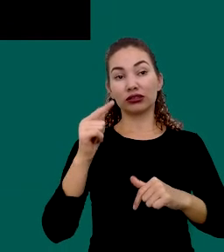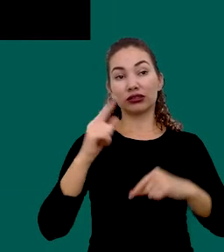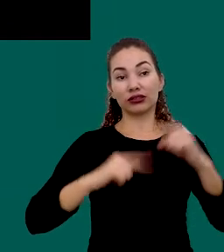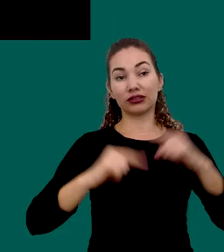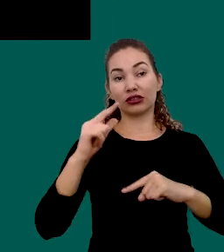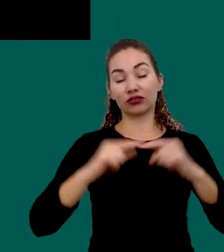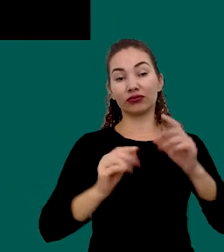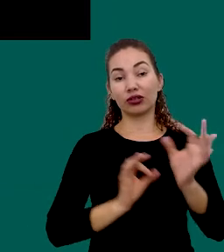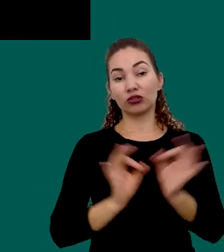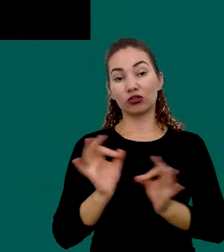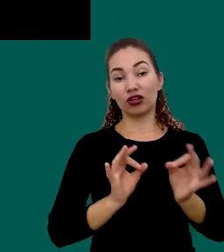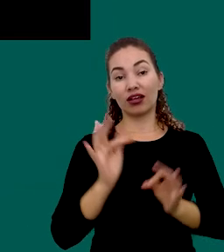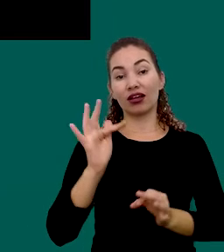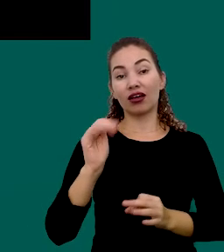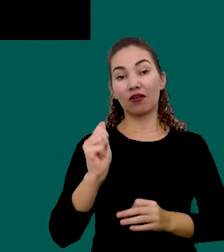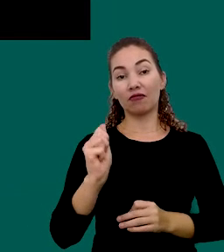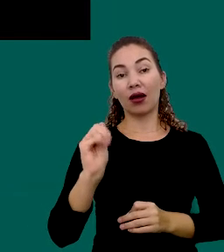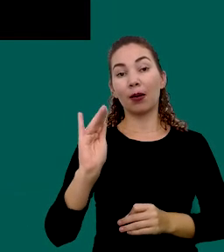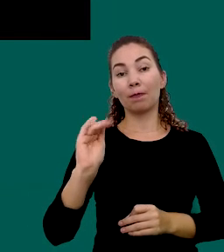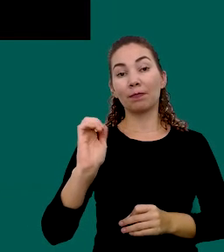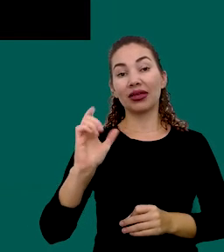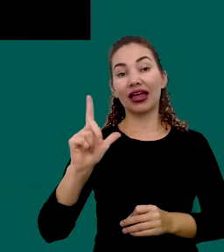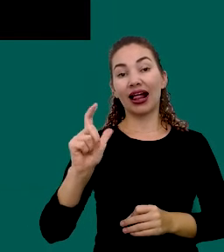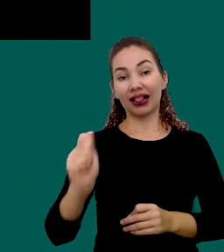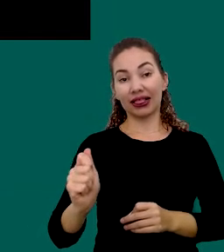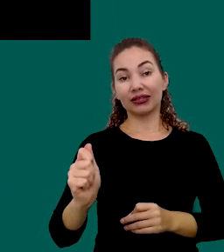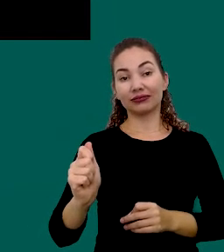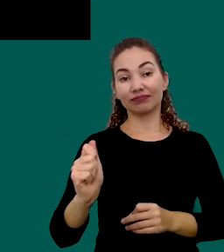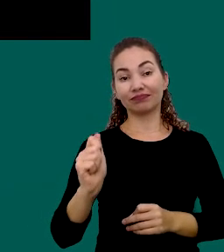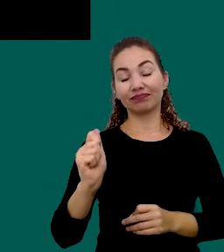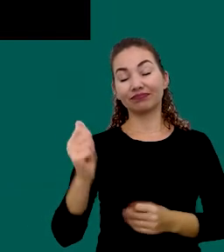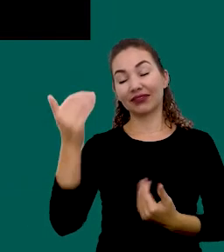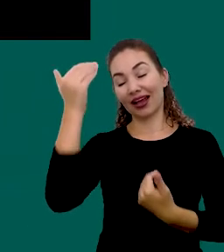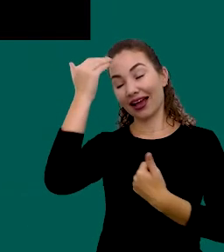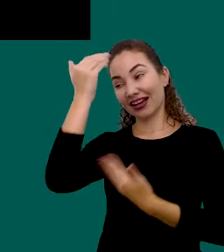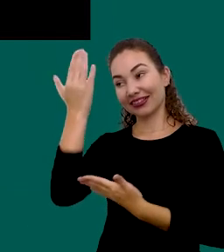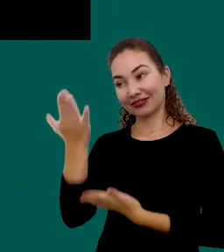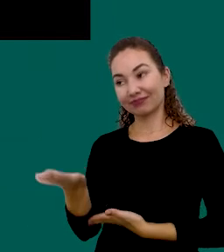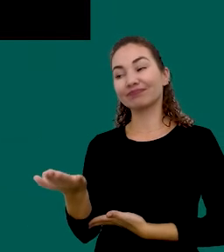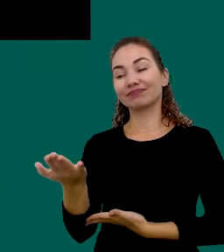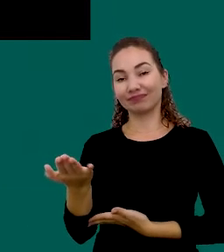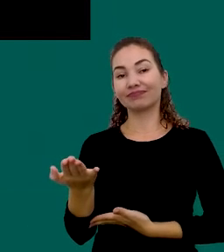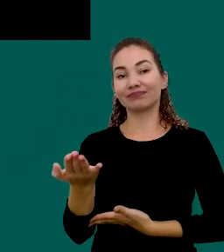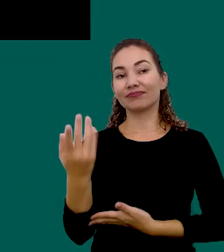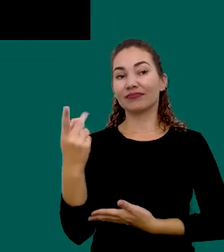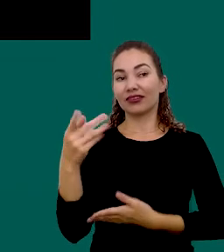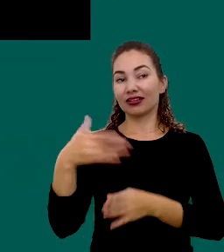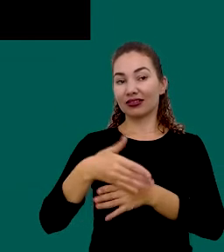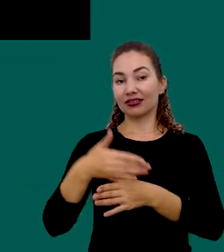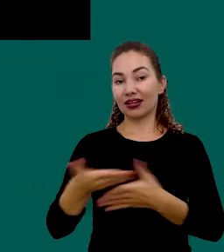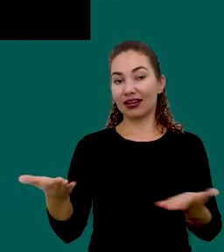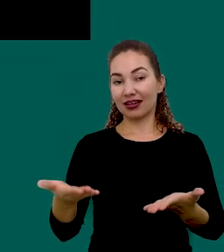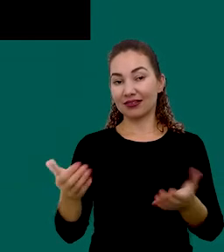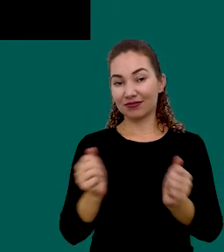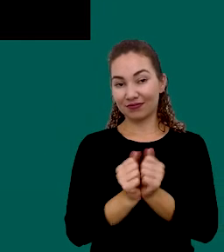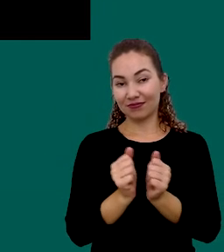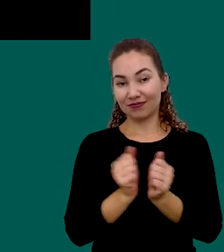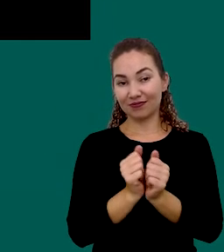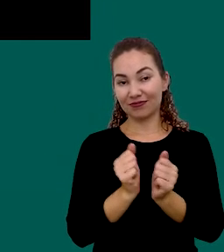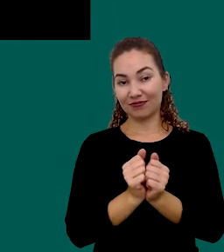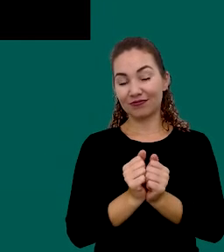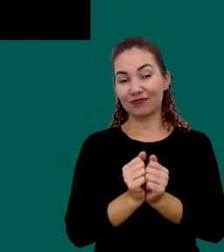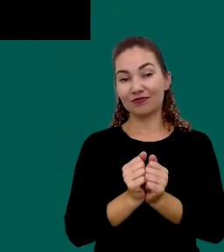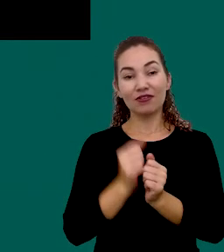Do projeto A Fabiela Agradeço Fabiela Por tu Estar aqui Comigo Para